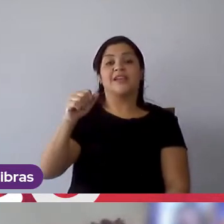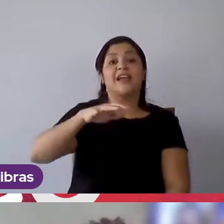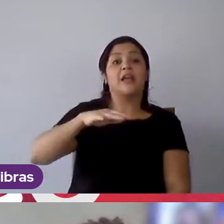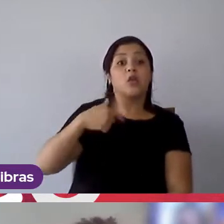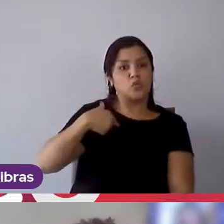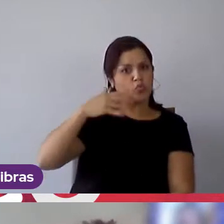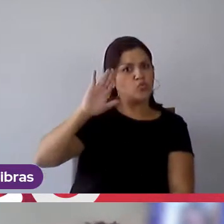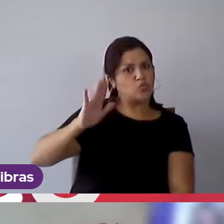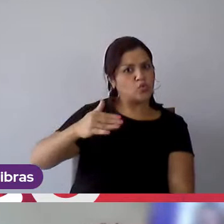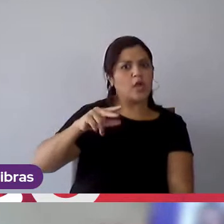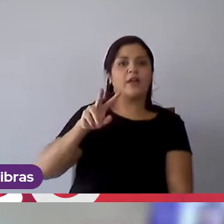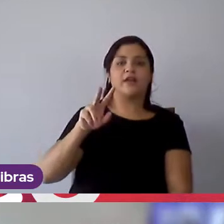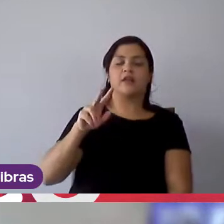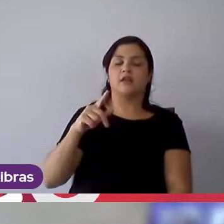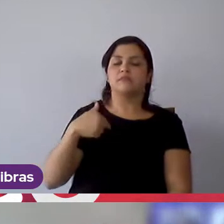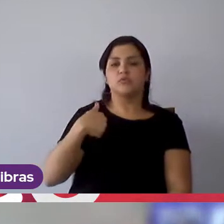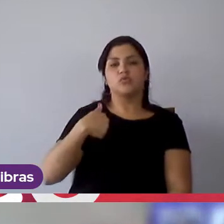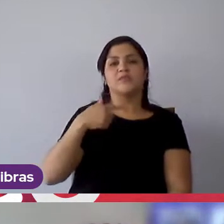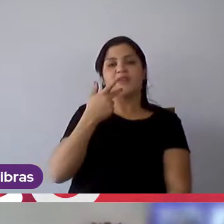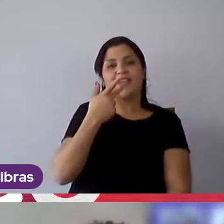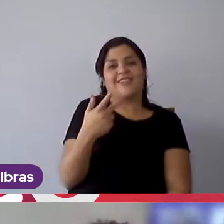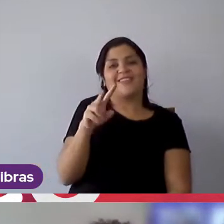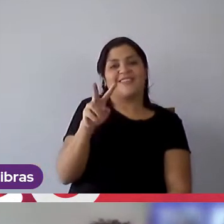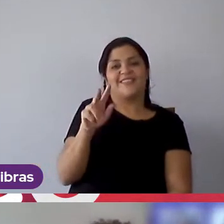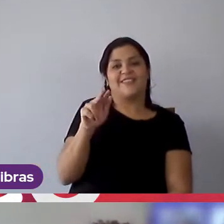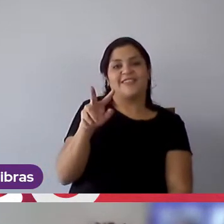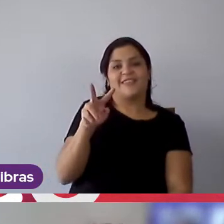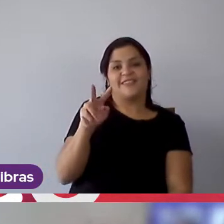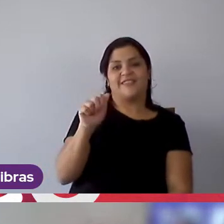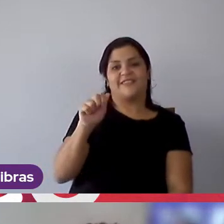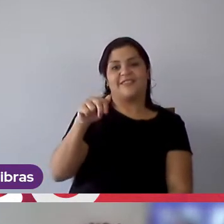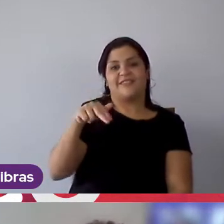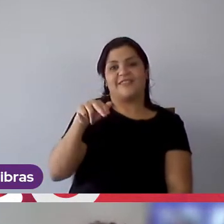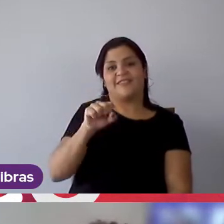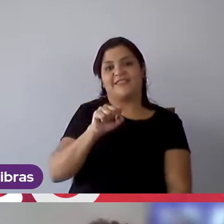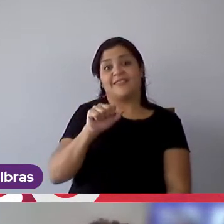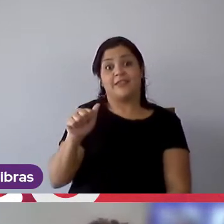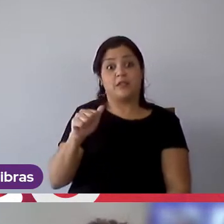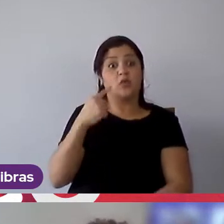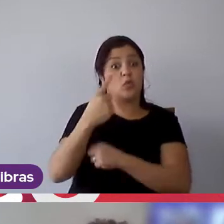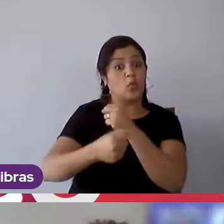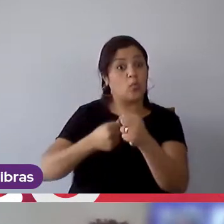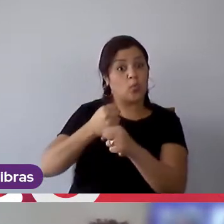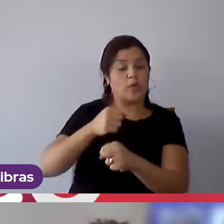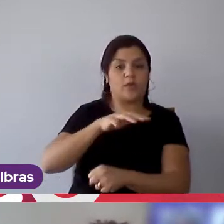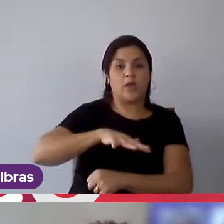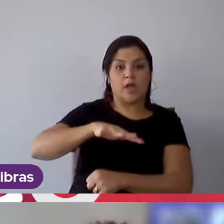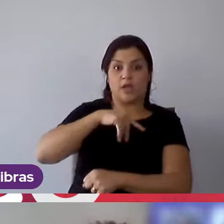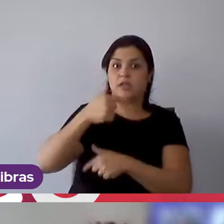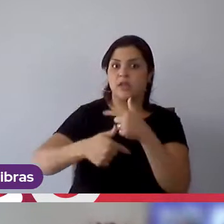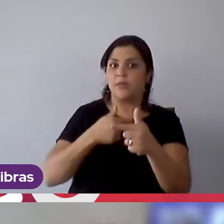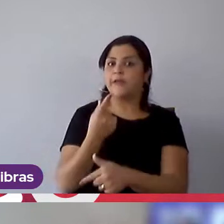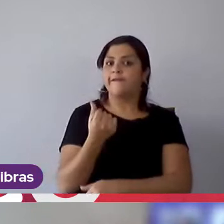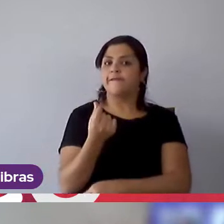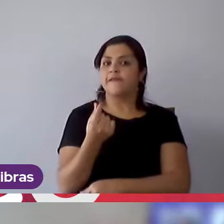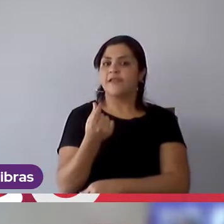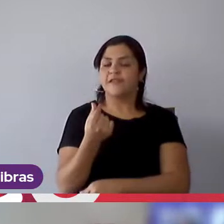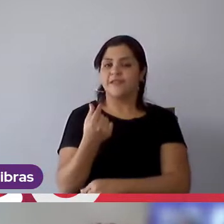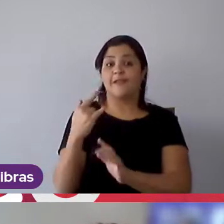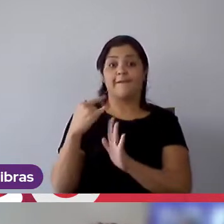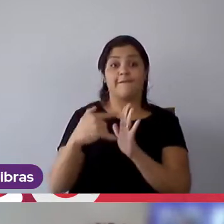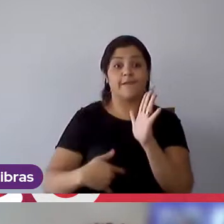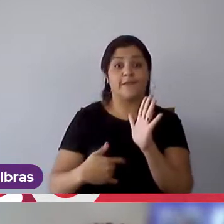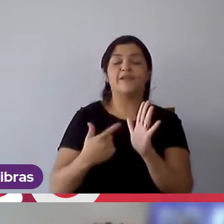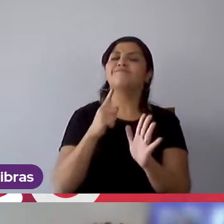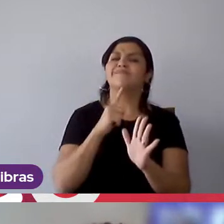apresentar de novo, já estou aqui há um ano, eu entrei aqui na área de finanças, fiscal, que, na